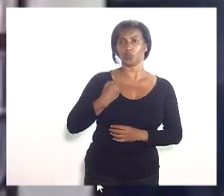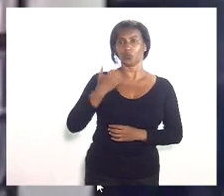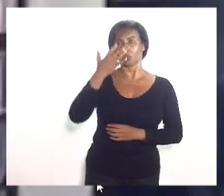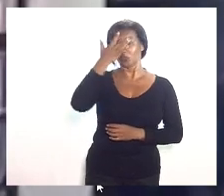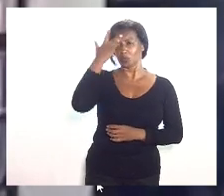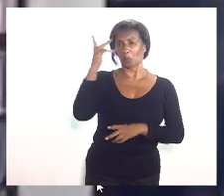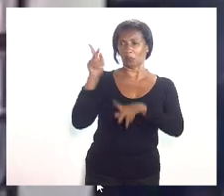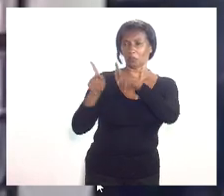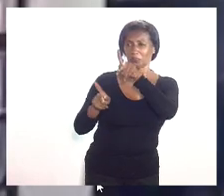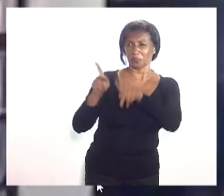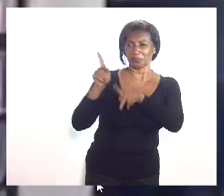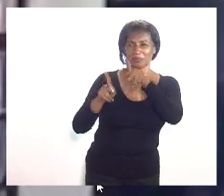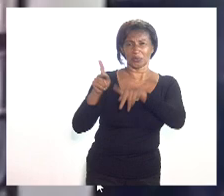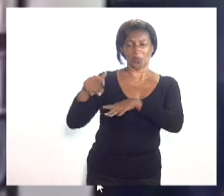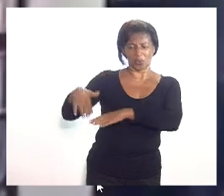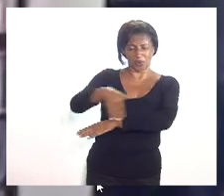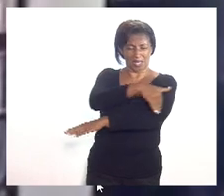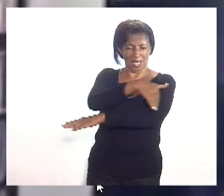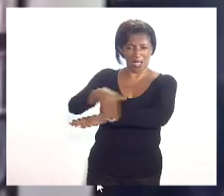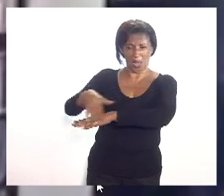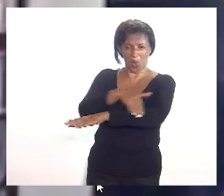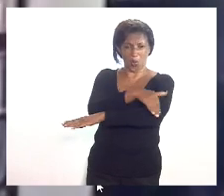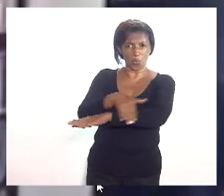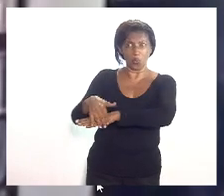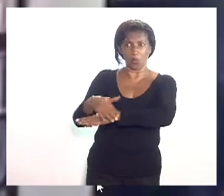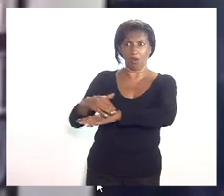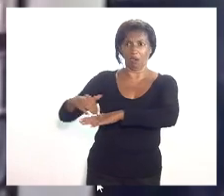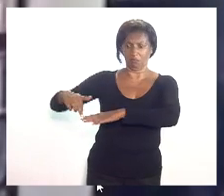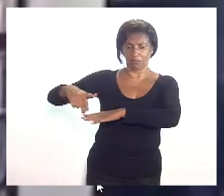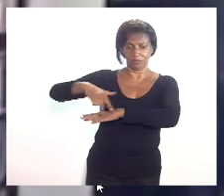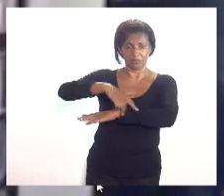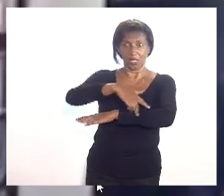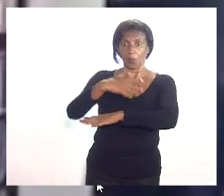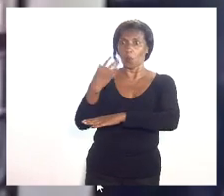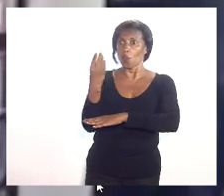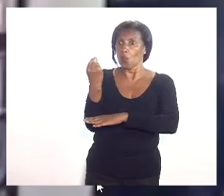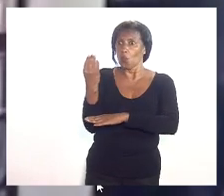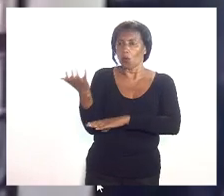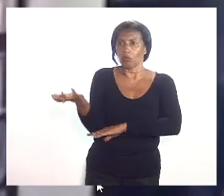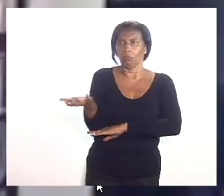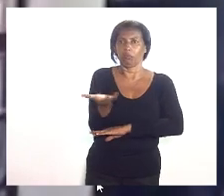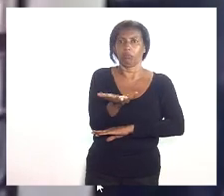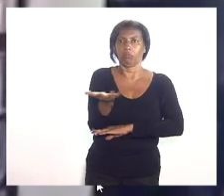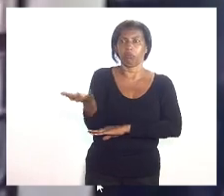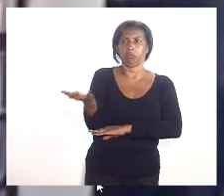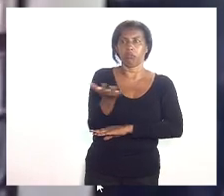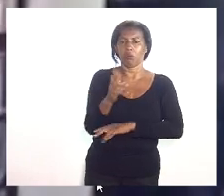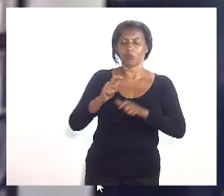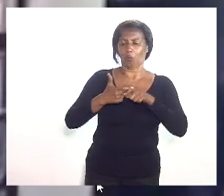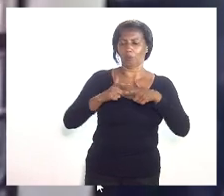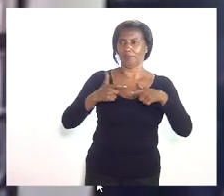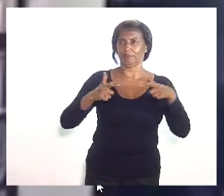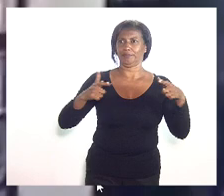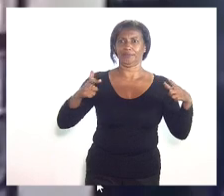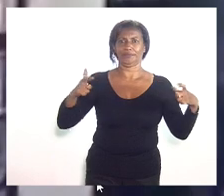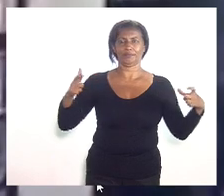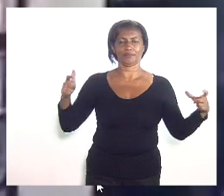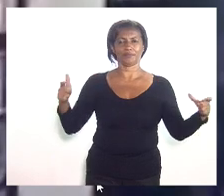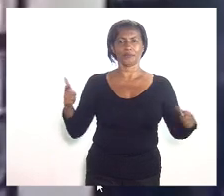população em situação de rua aumenta potencialmente na cidade do Rio de Janeiro